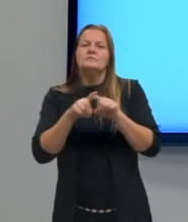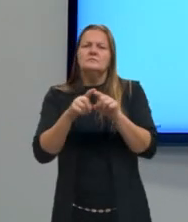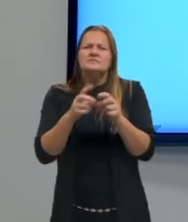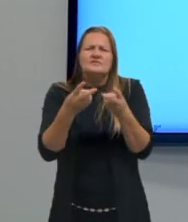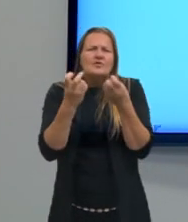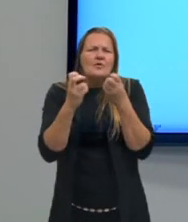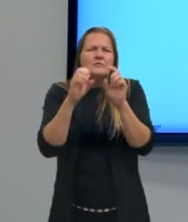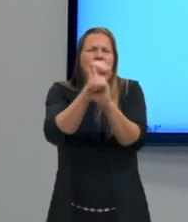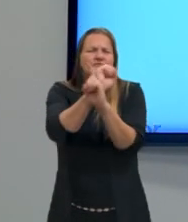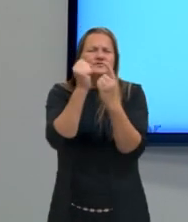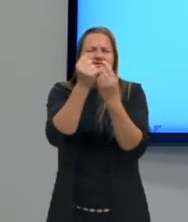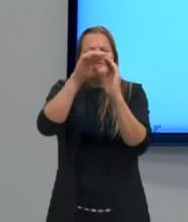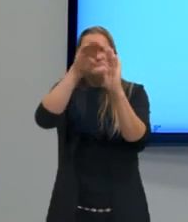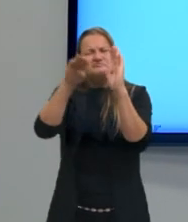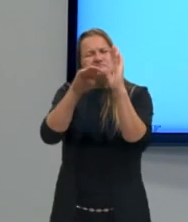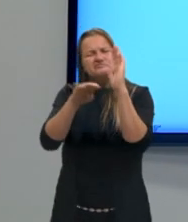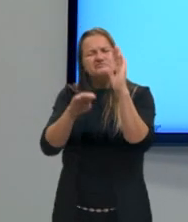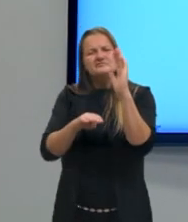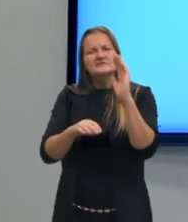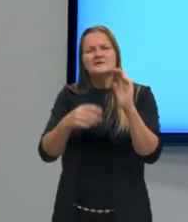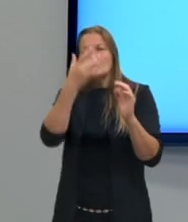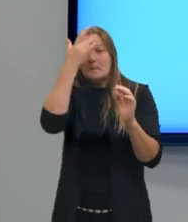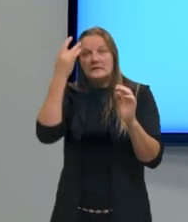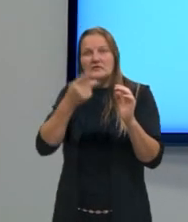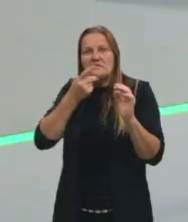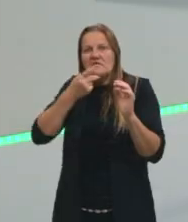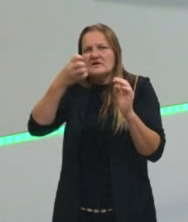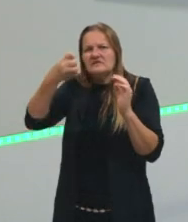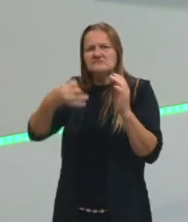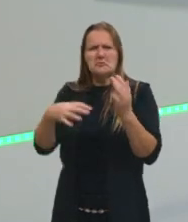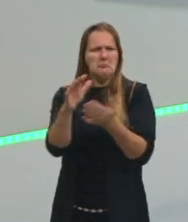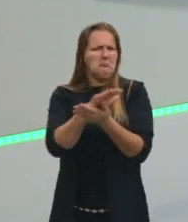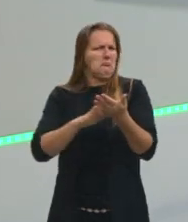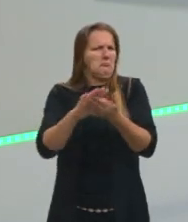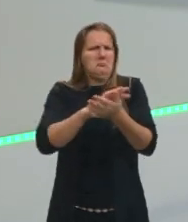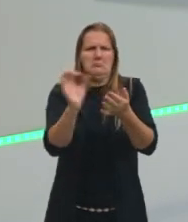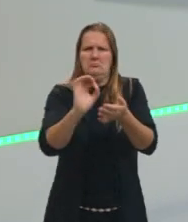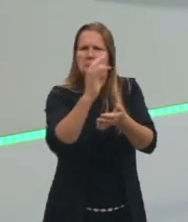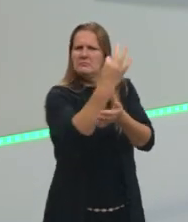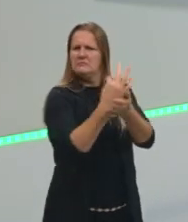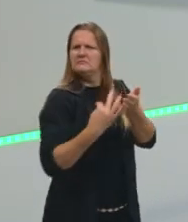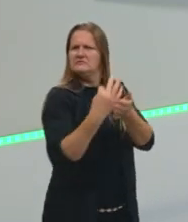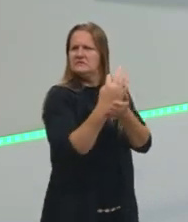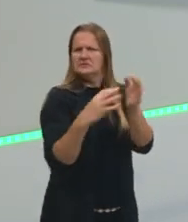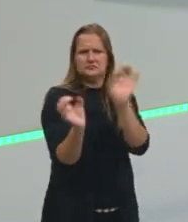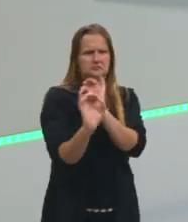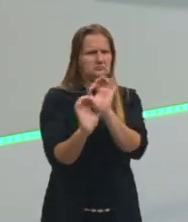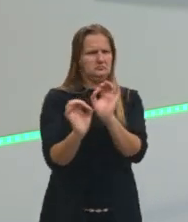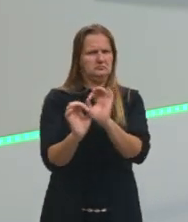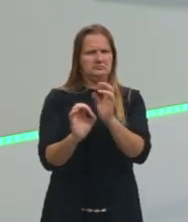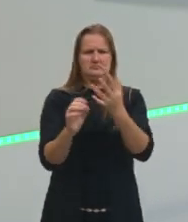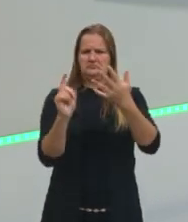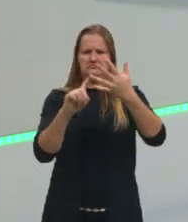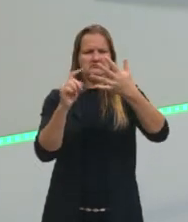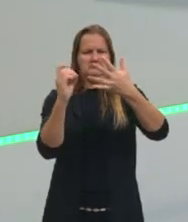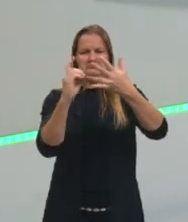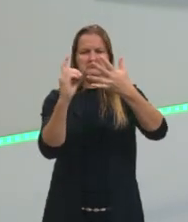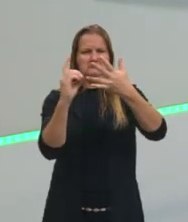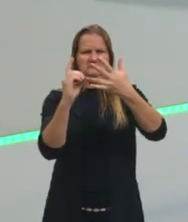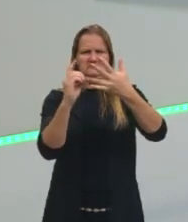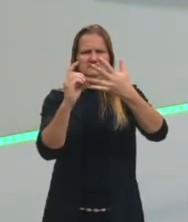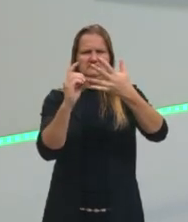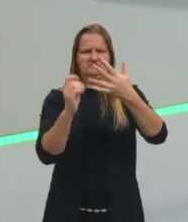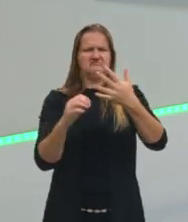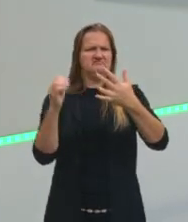social a que pertence o falante. O texto não fala nada sobre pronúncia e nem fala sobre classe